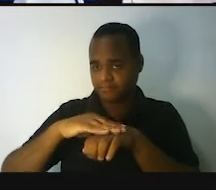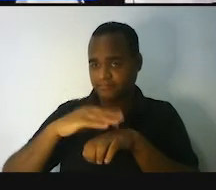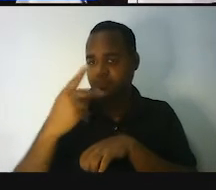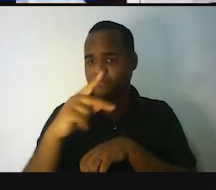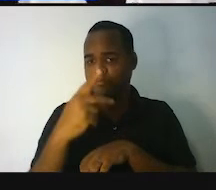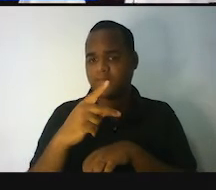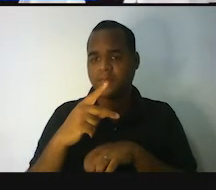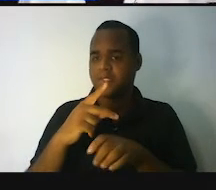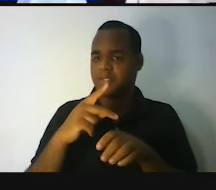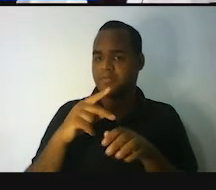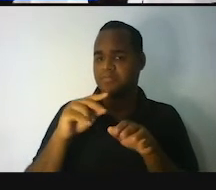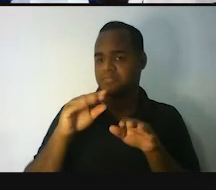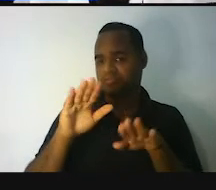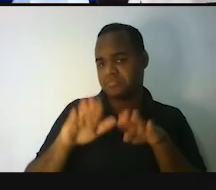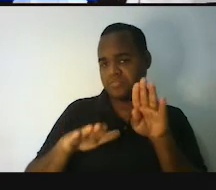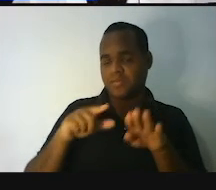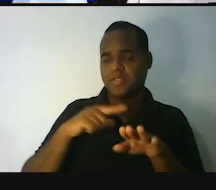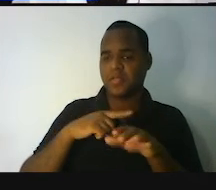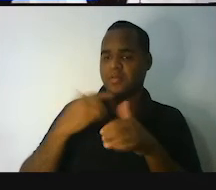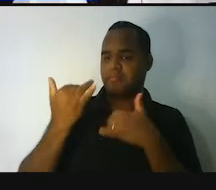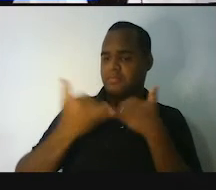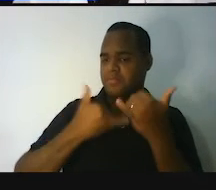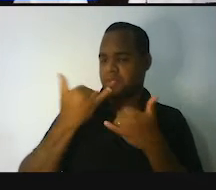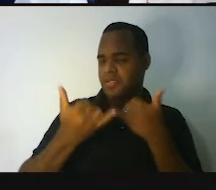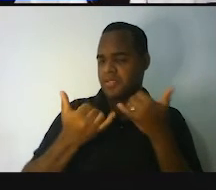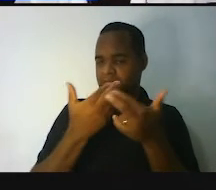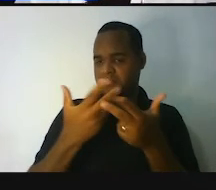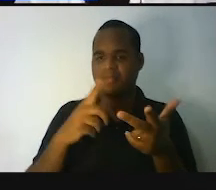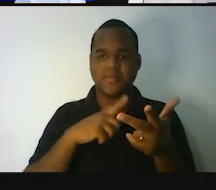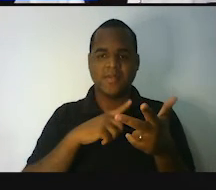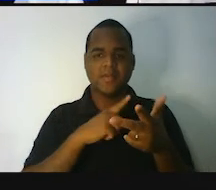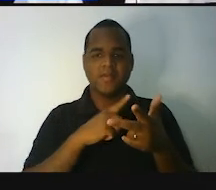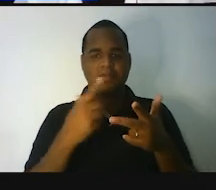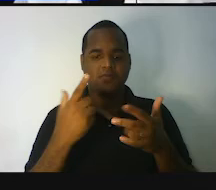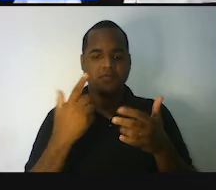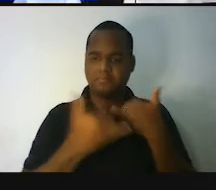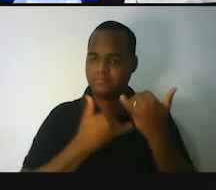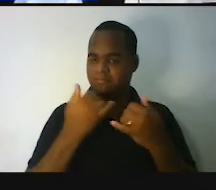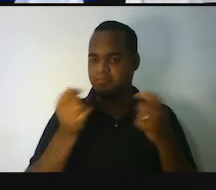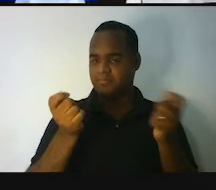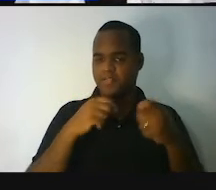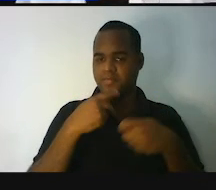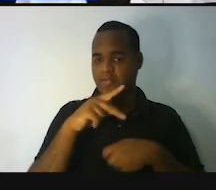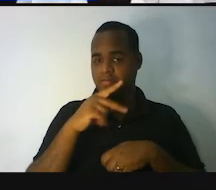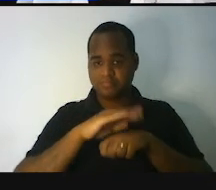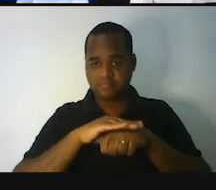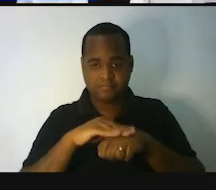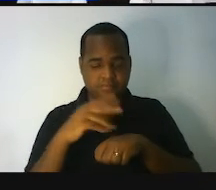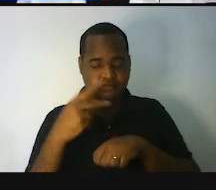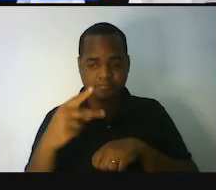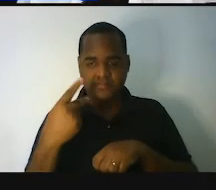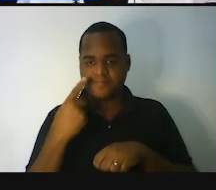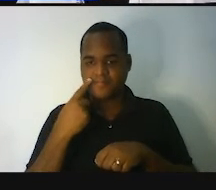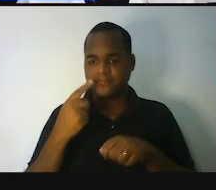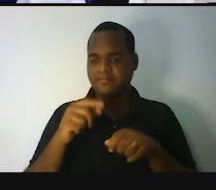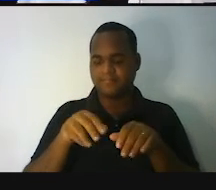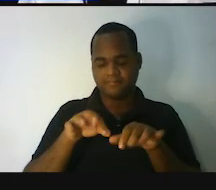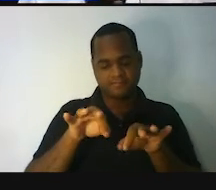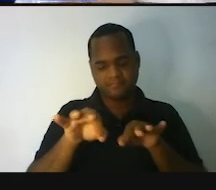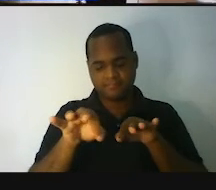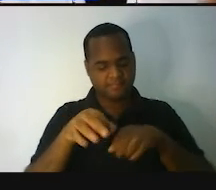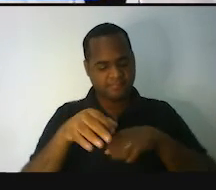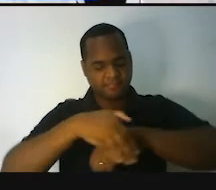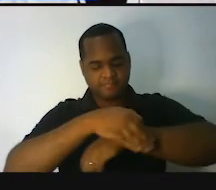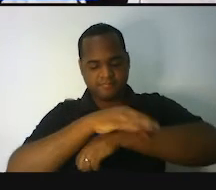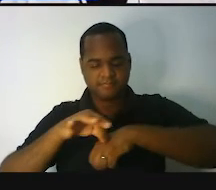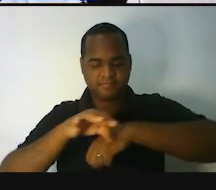Em alguma brincadeira que você já tenha vivenciado, que você já tenha feito, você precisou medir as coisas e você